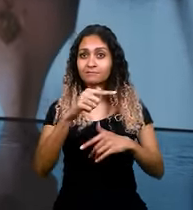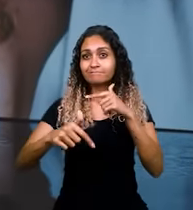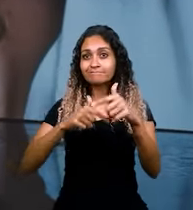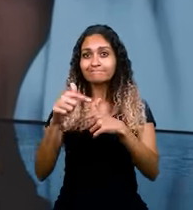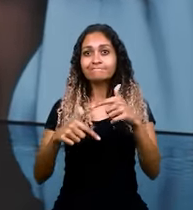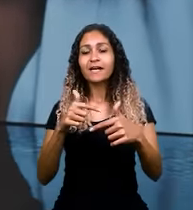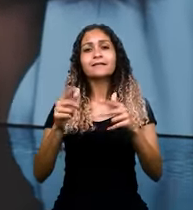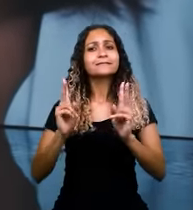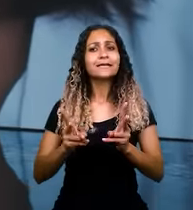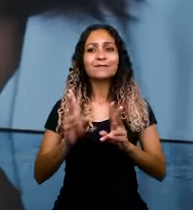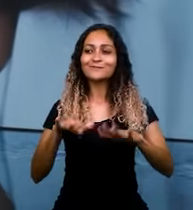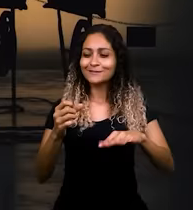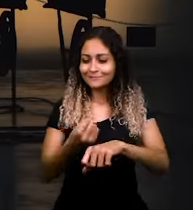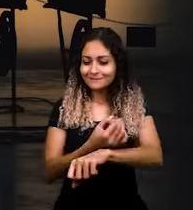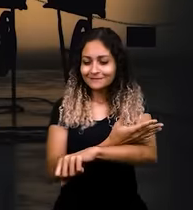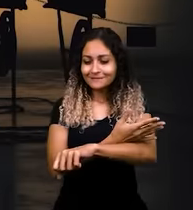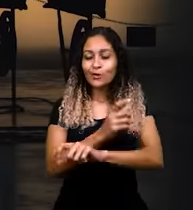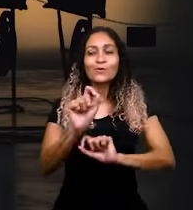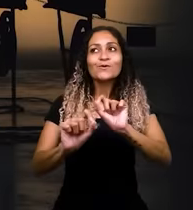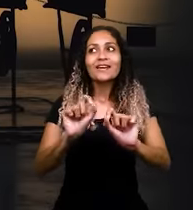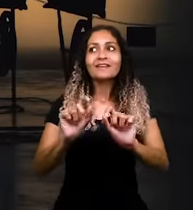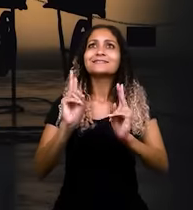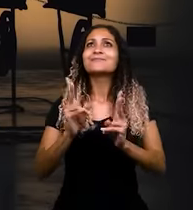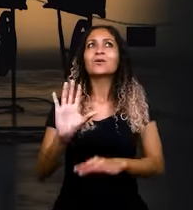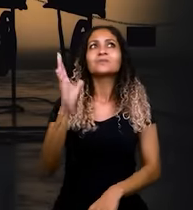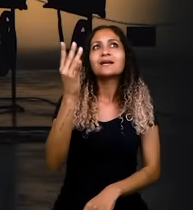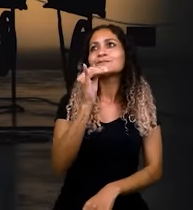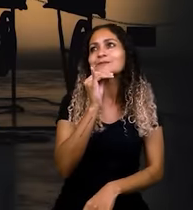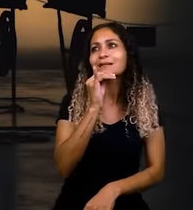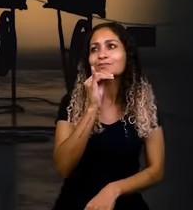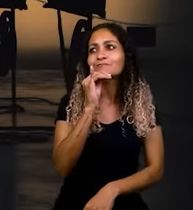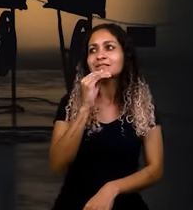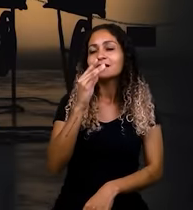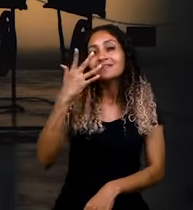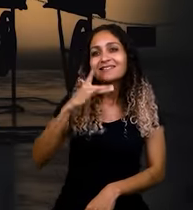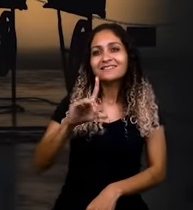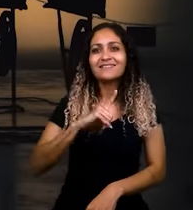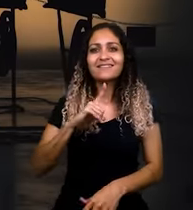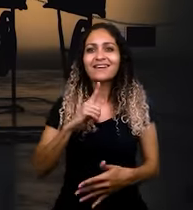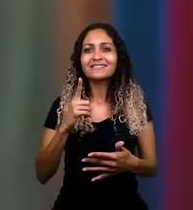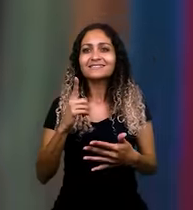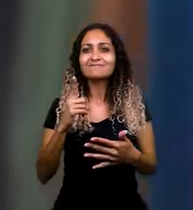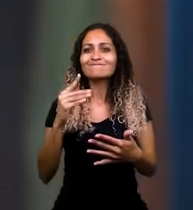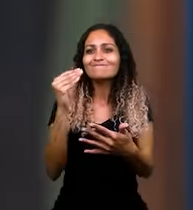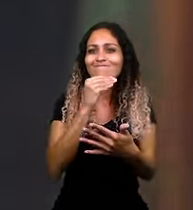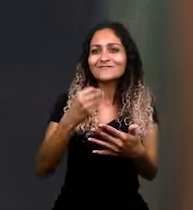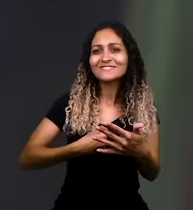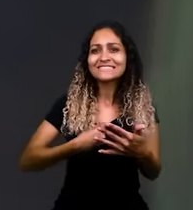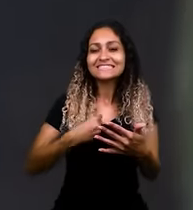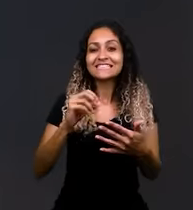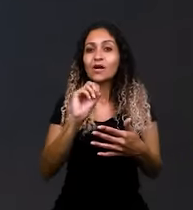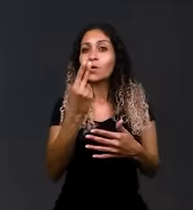para a escola Feliz Berto, toda vez, eu até me emociono falar disso, mas toda vez que a gente pega uma situação